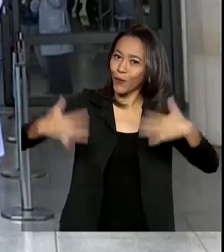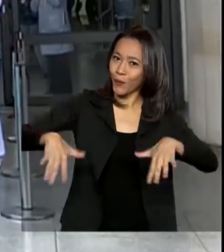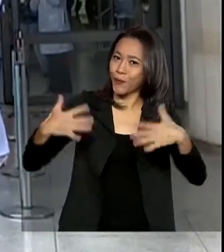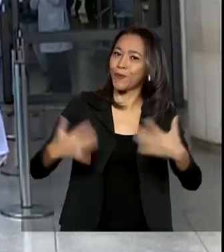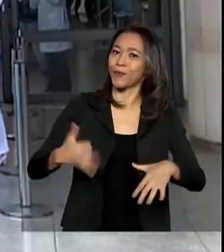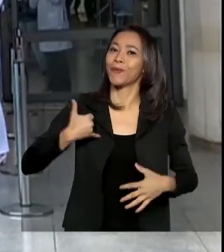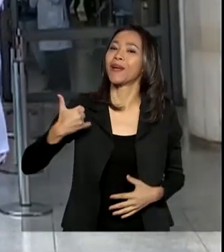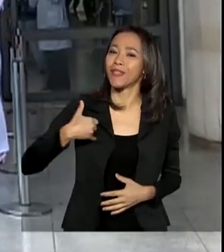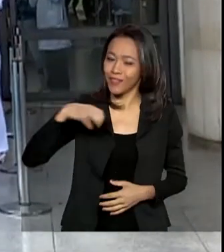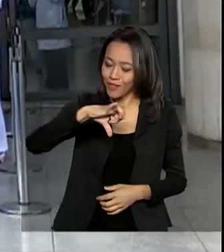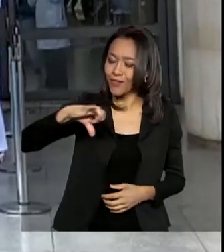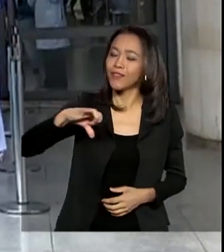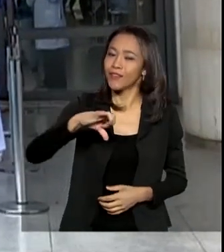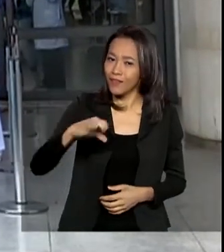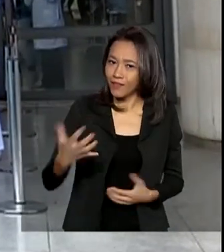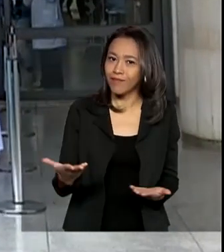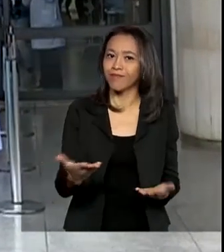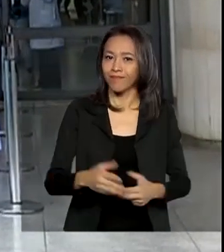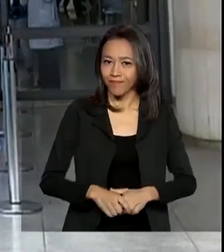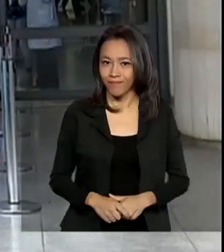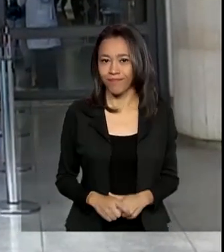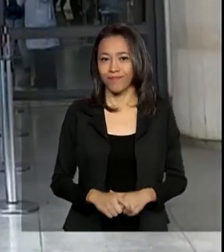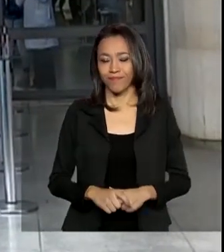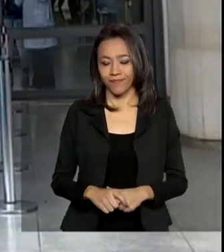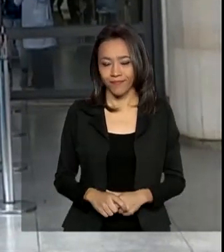aos 99 anos de idade.